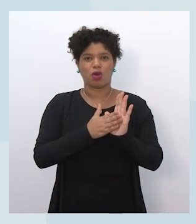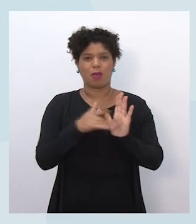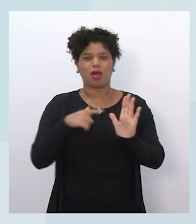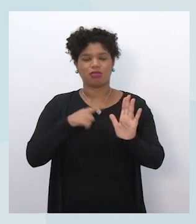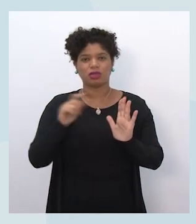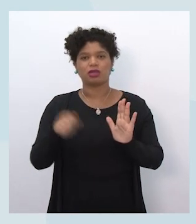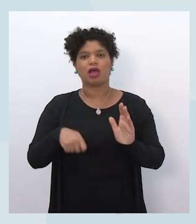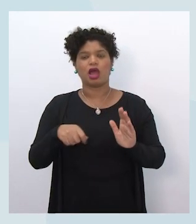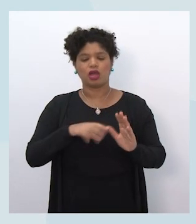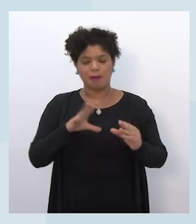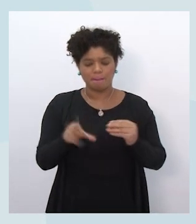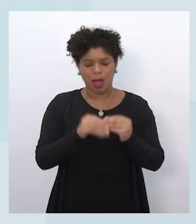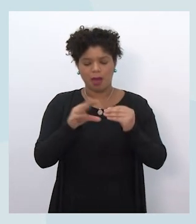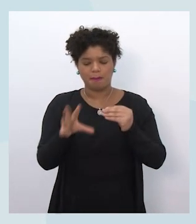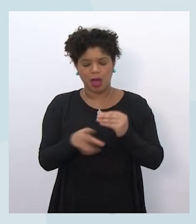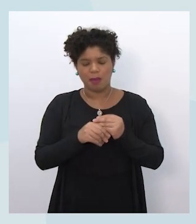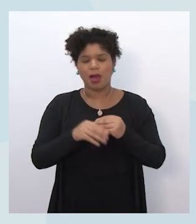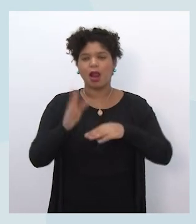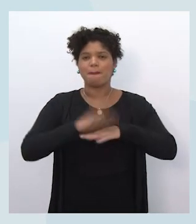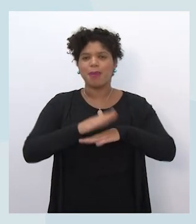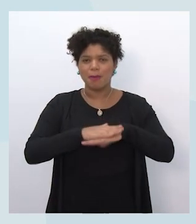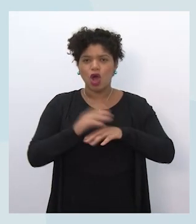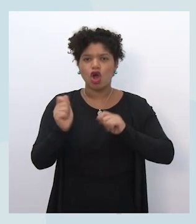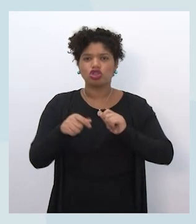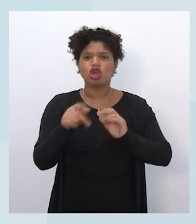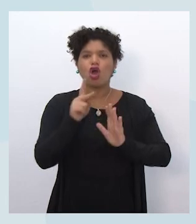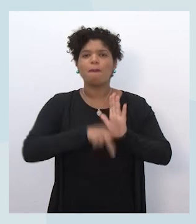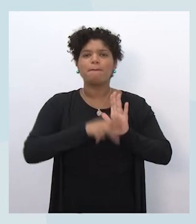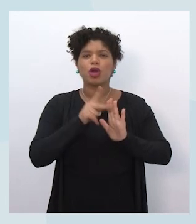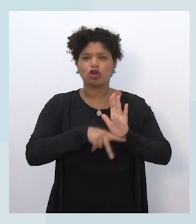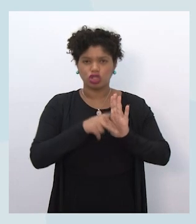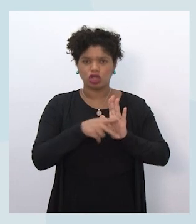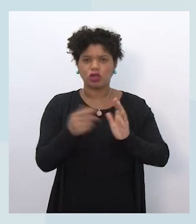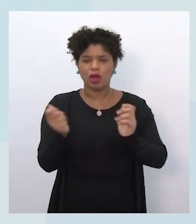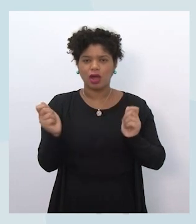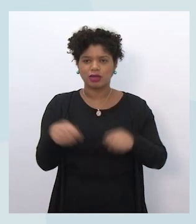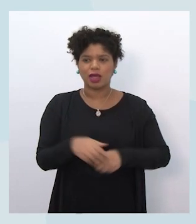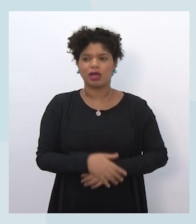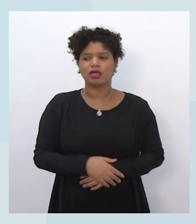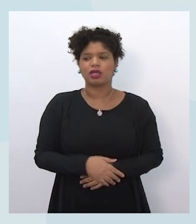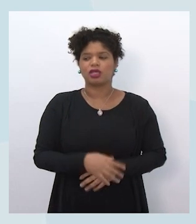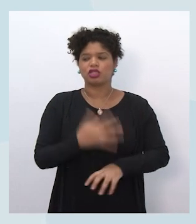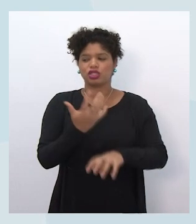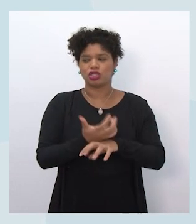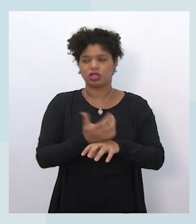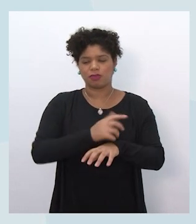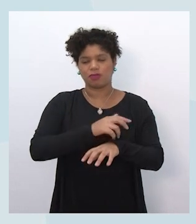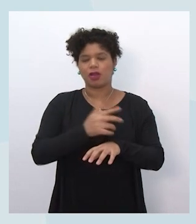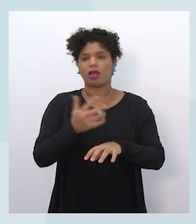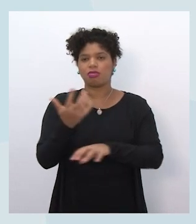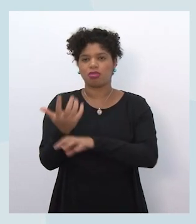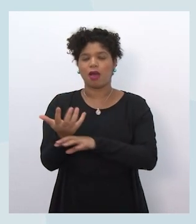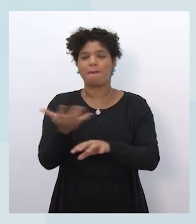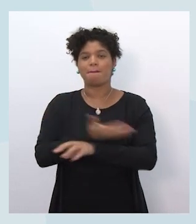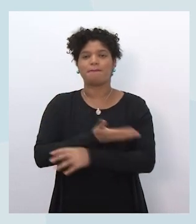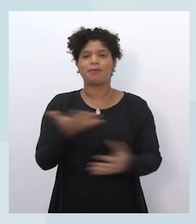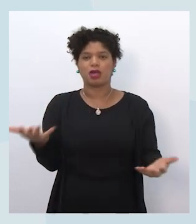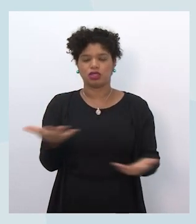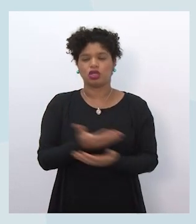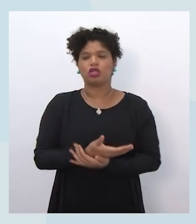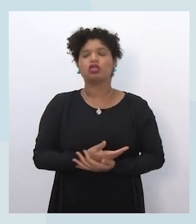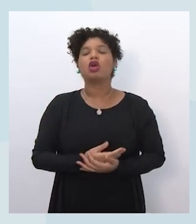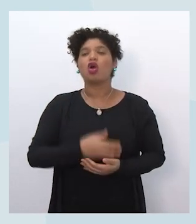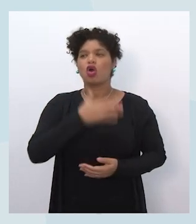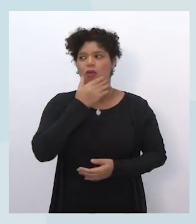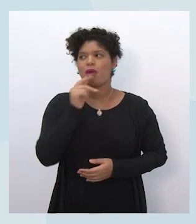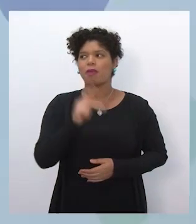construção de projetos práticos, né? Que tem um caráter interdisciplinar. E aí super legal é a pergunta de um